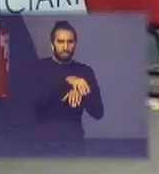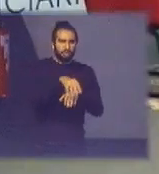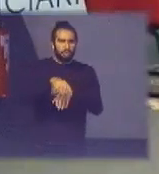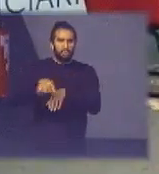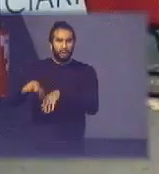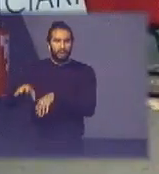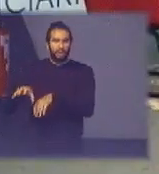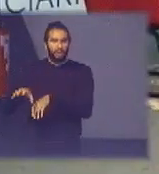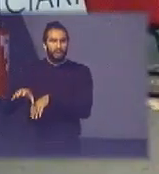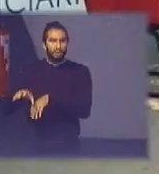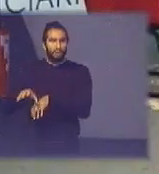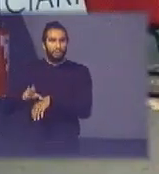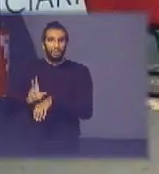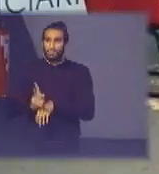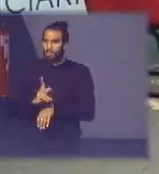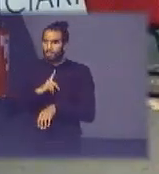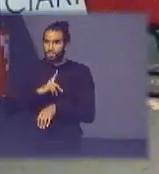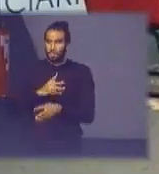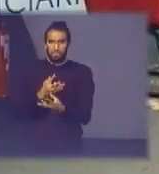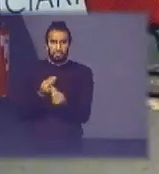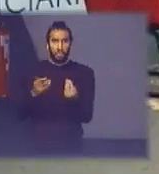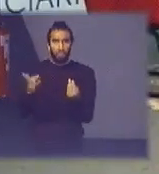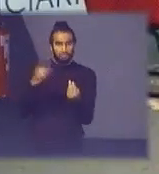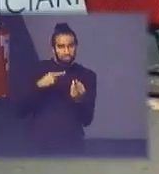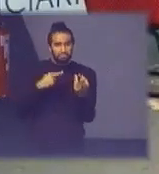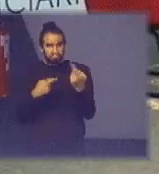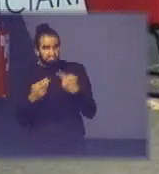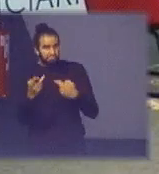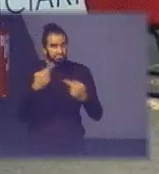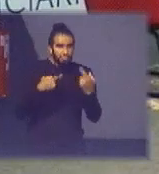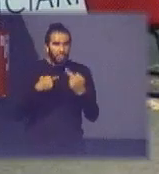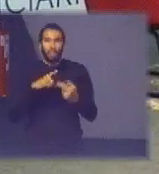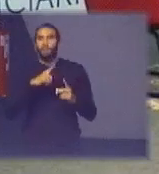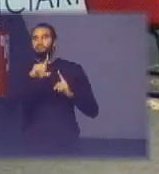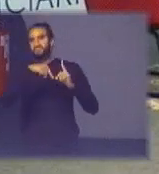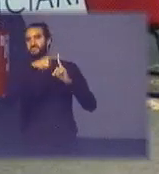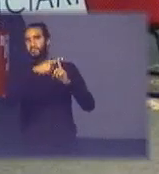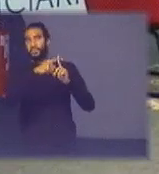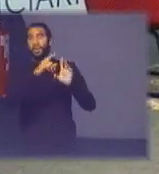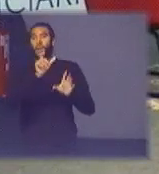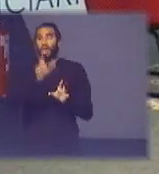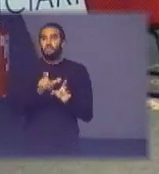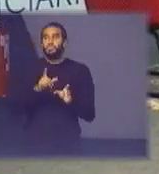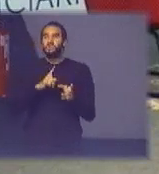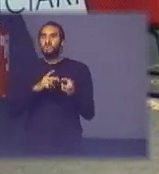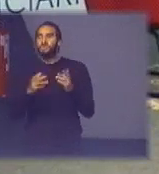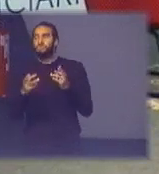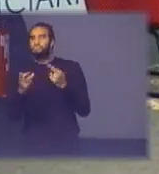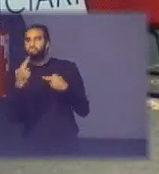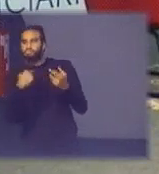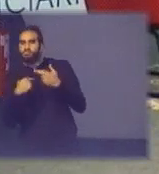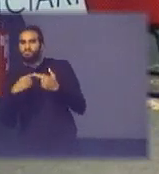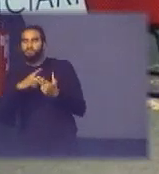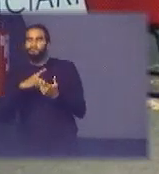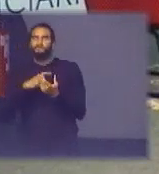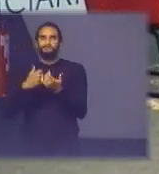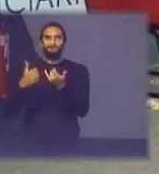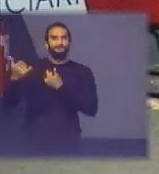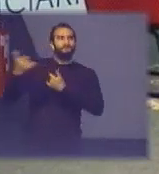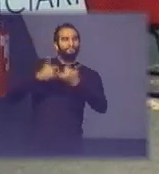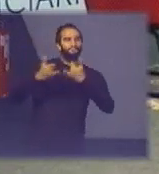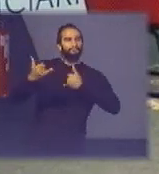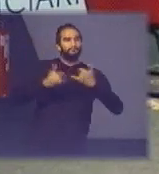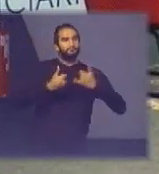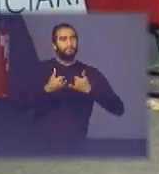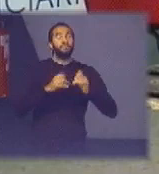multiplicando a cada dia o número de respondentes foi bastante positivo e o que as pessoas deram vários retor vários feedbacks a respeito da gestão de